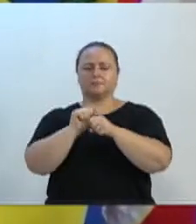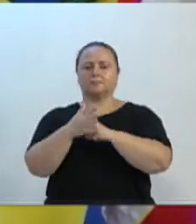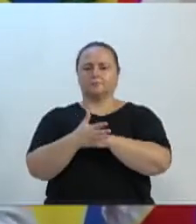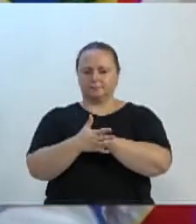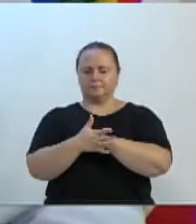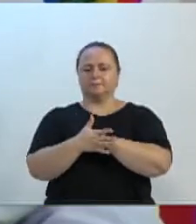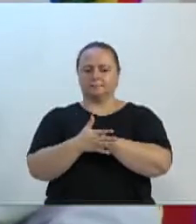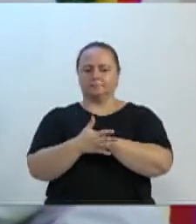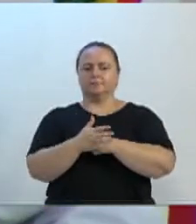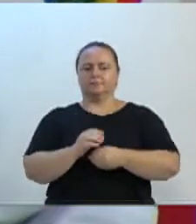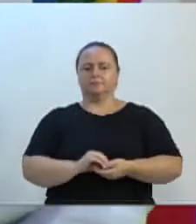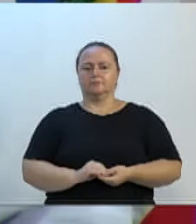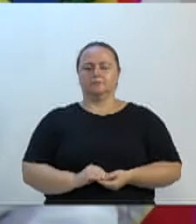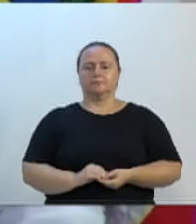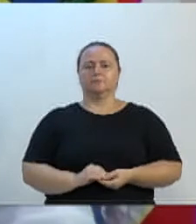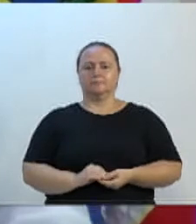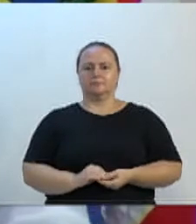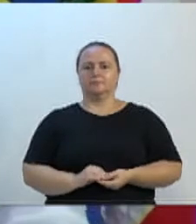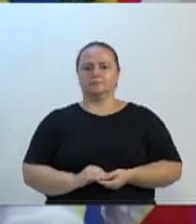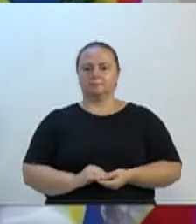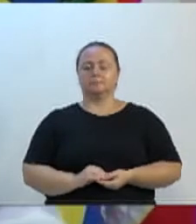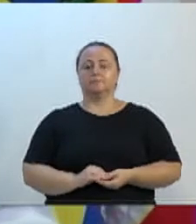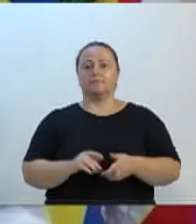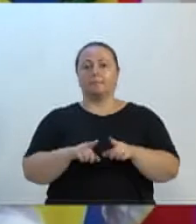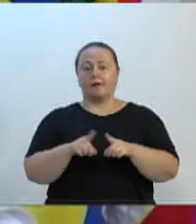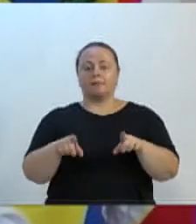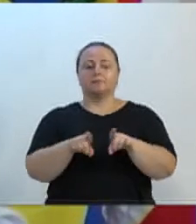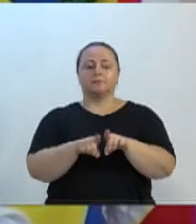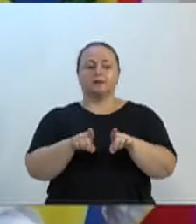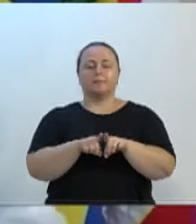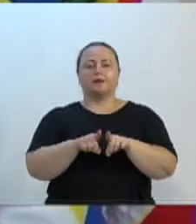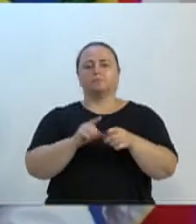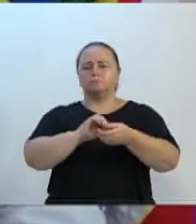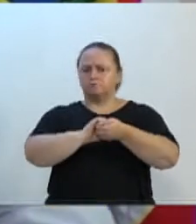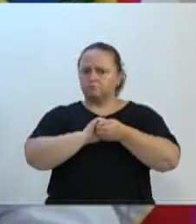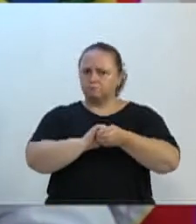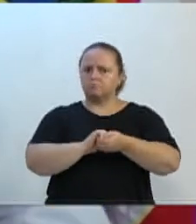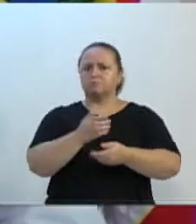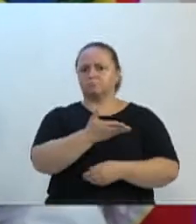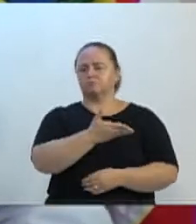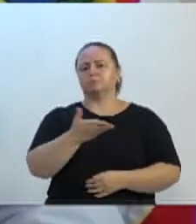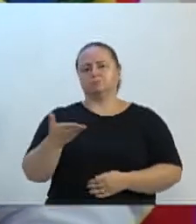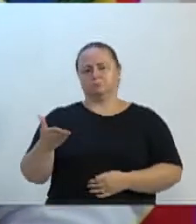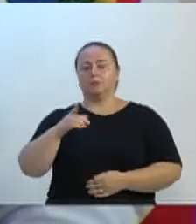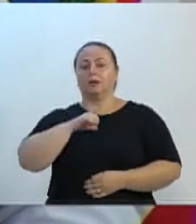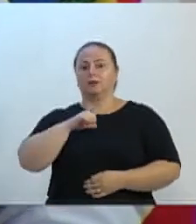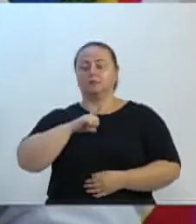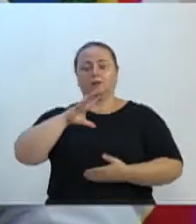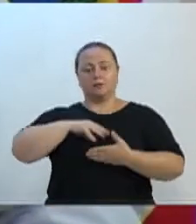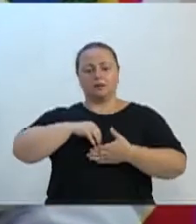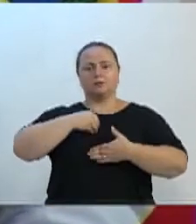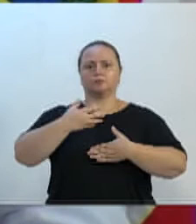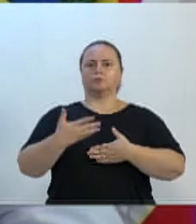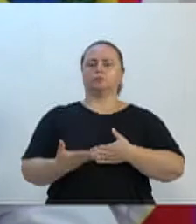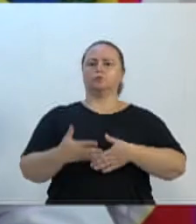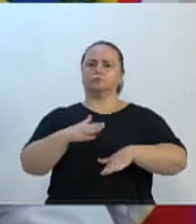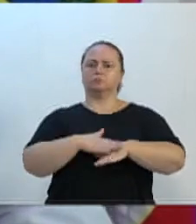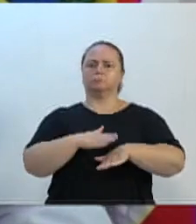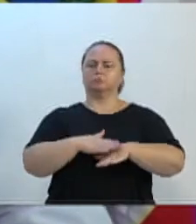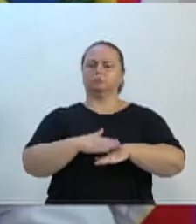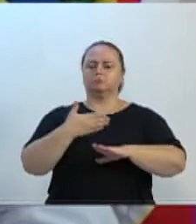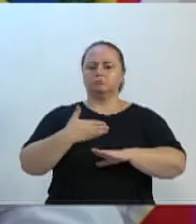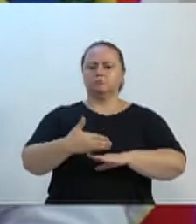mas também cumprimentar o prefeito municipal, que tem tomado as atitudes, e a partir de quinta-feira, como está